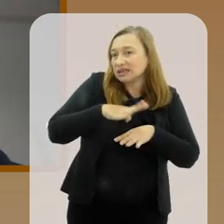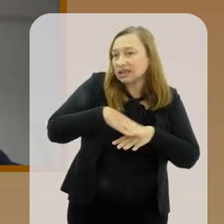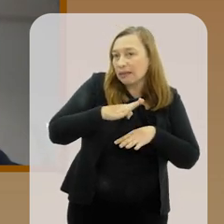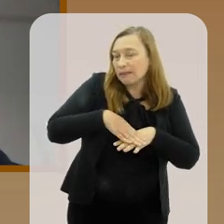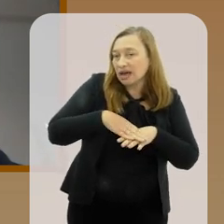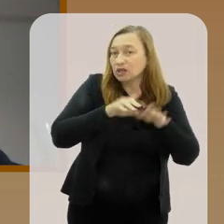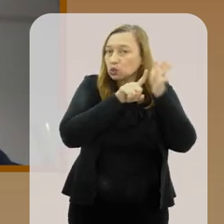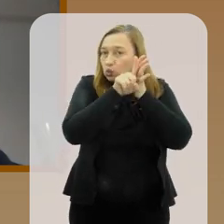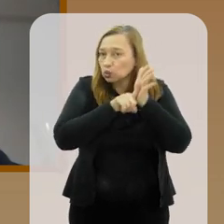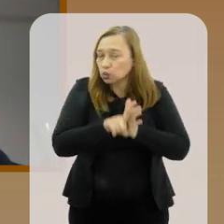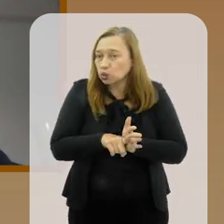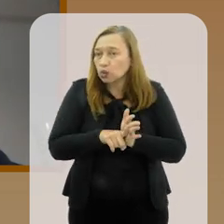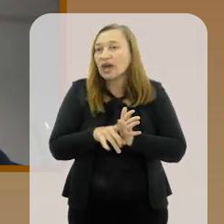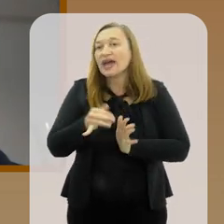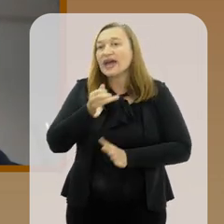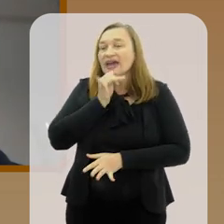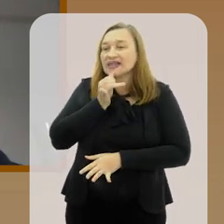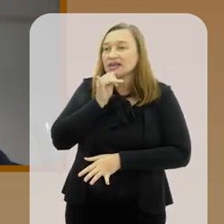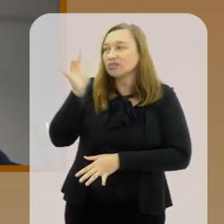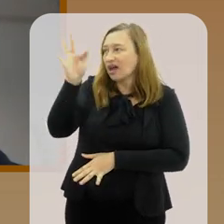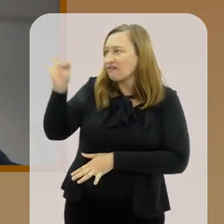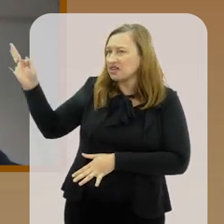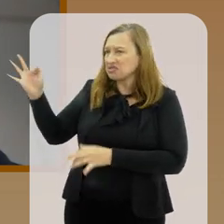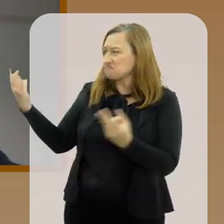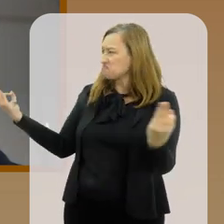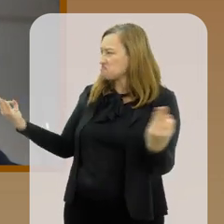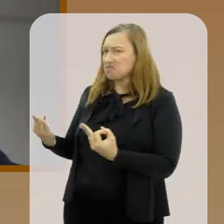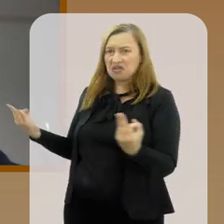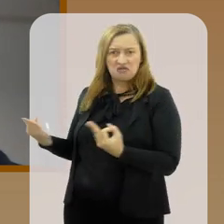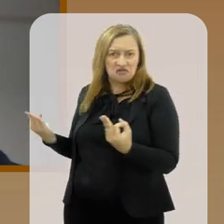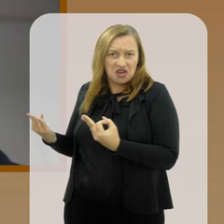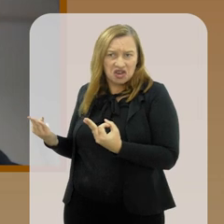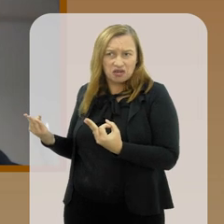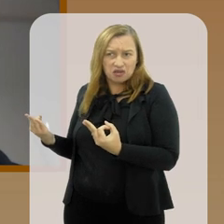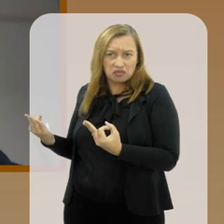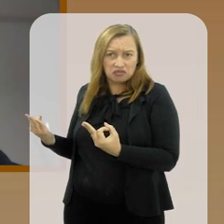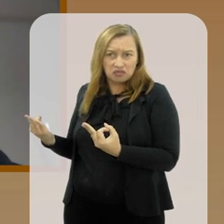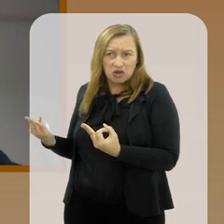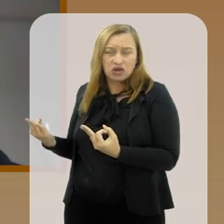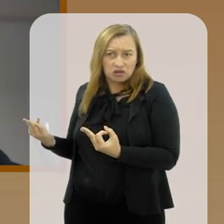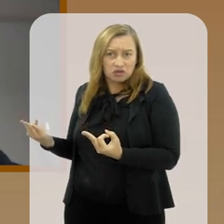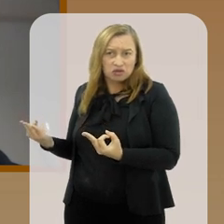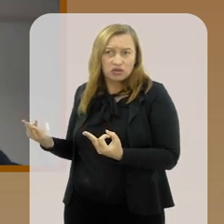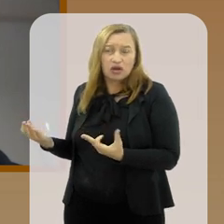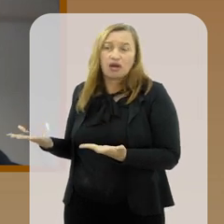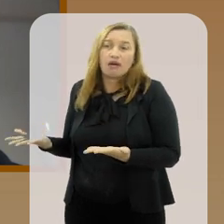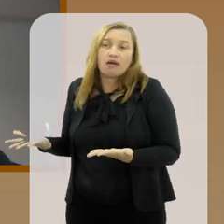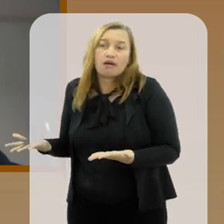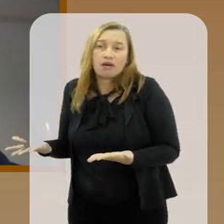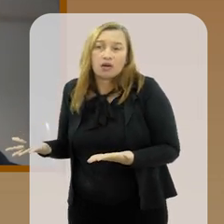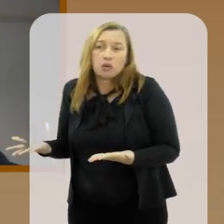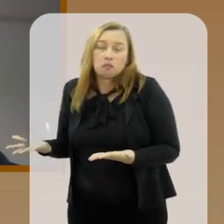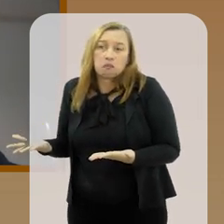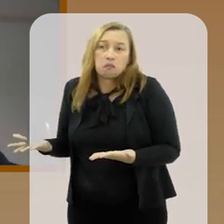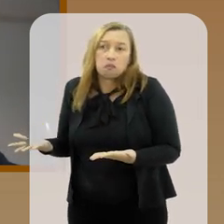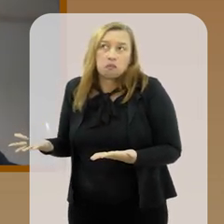embora a matemática de pesquisa, por exemplo, da França seja excelente, um dos, sem dúvida,